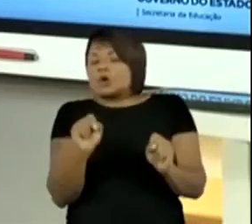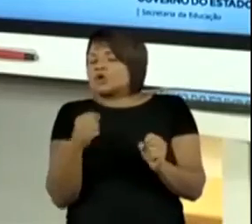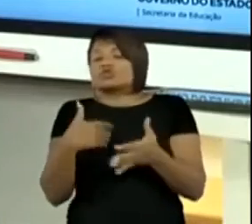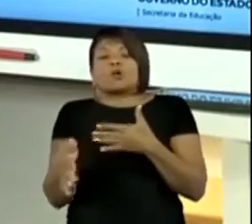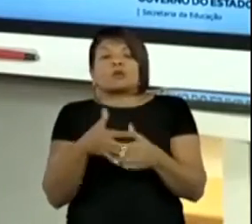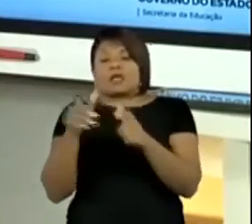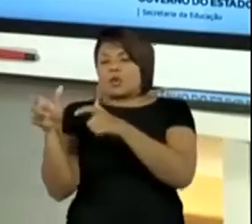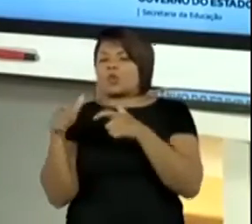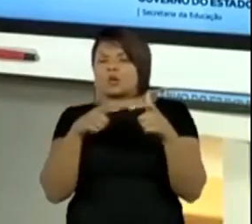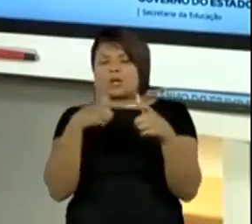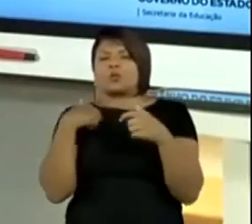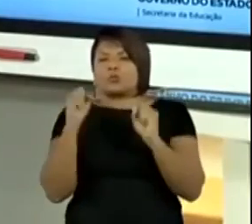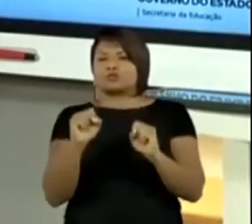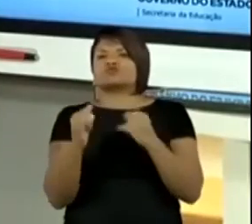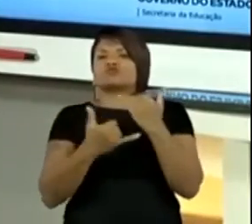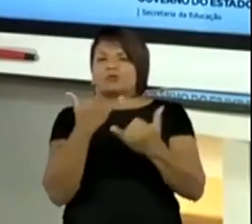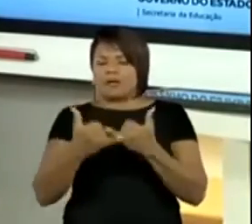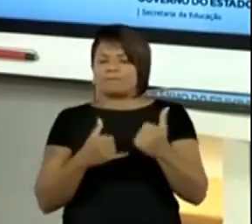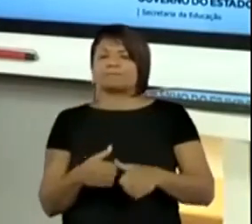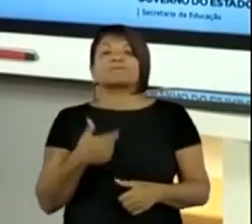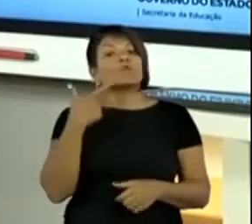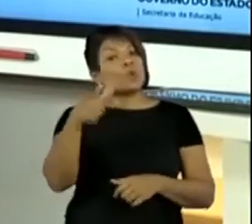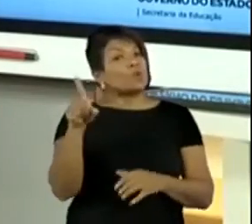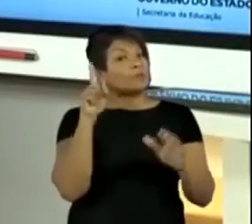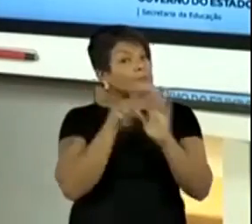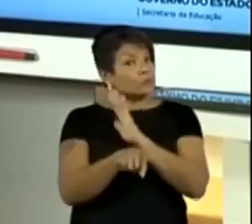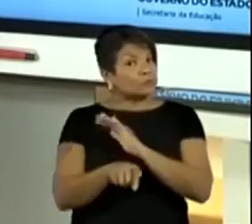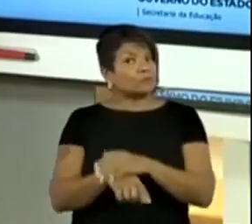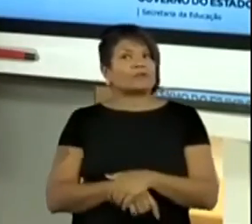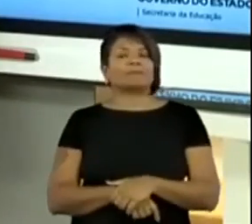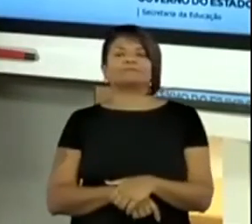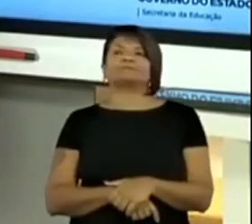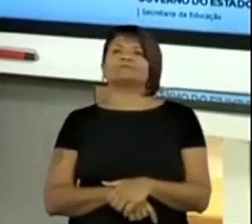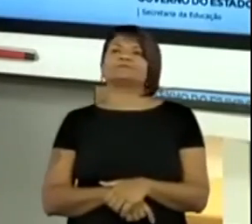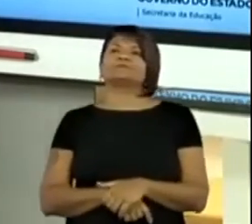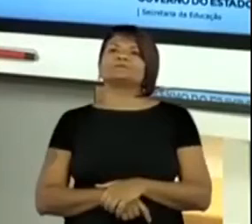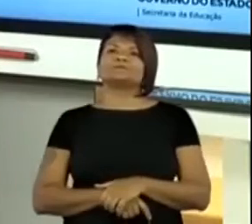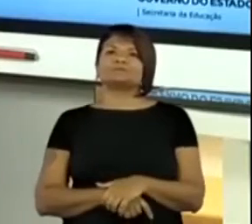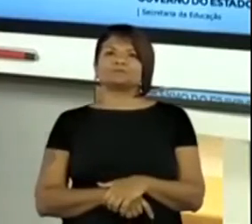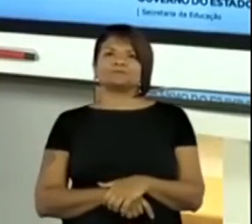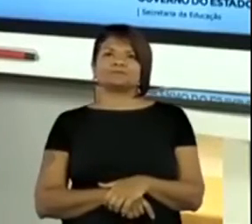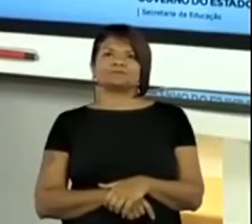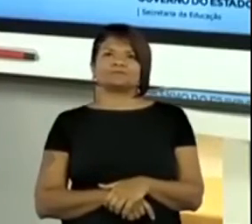posso estar jogando. Vamos lá. Outra perguntinha para vocês, hein? Vamos lá, vamos ver.